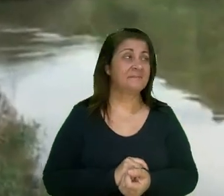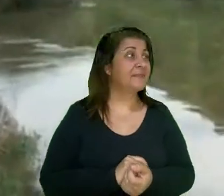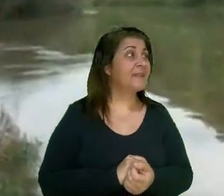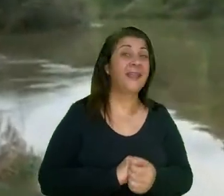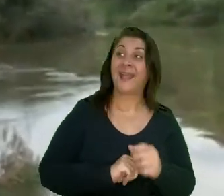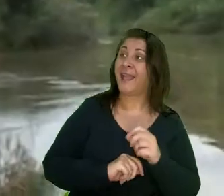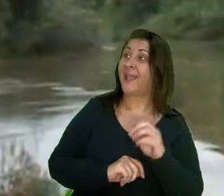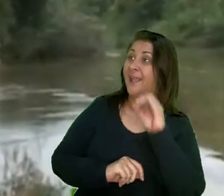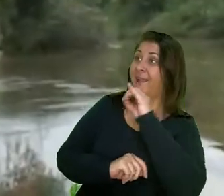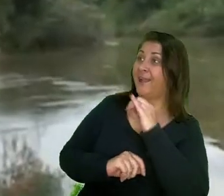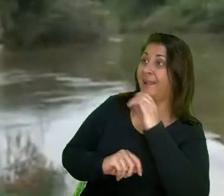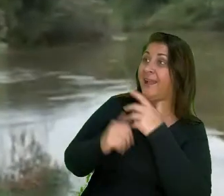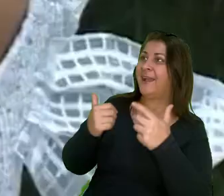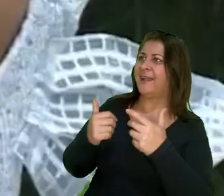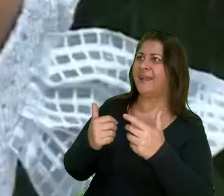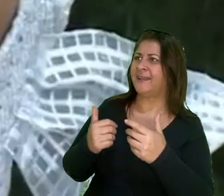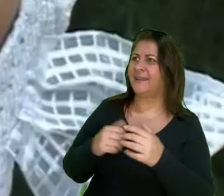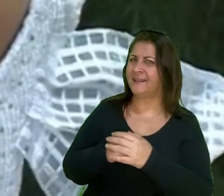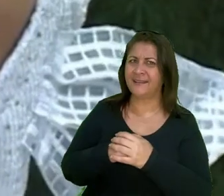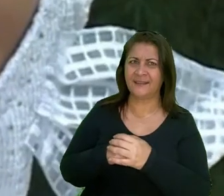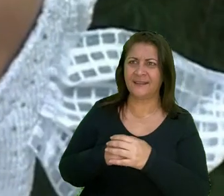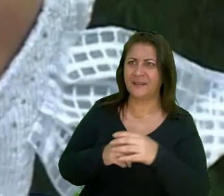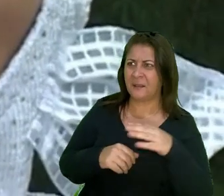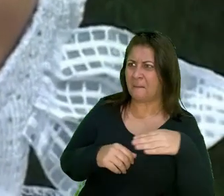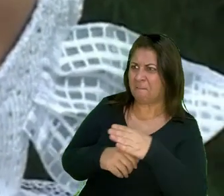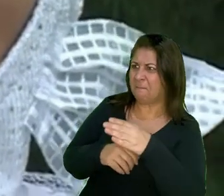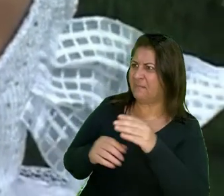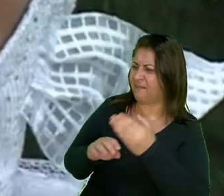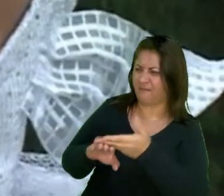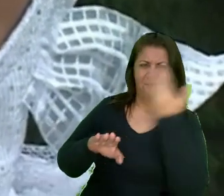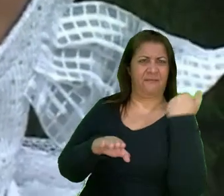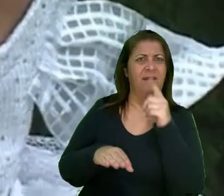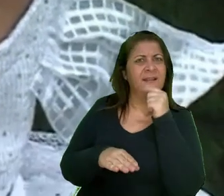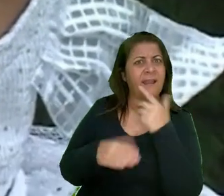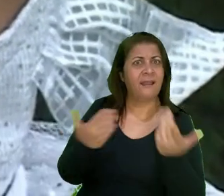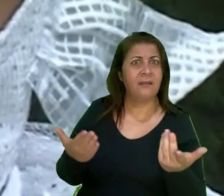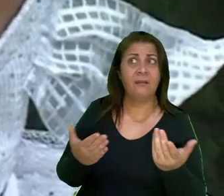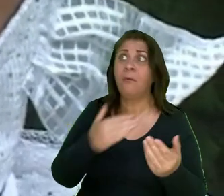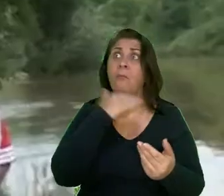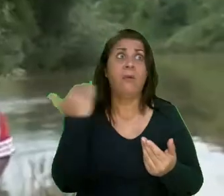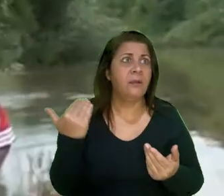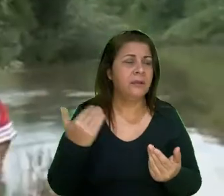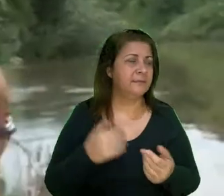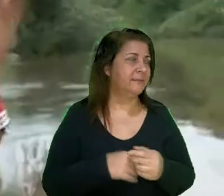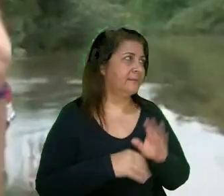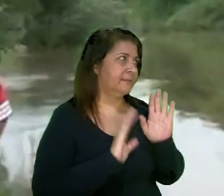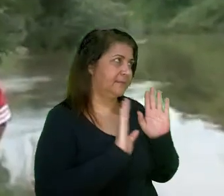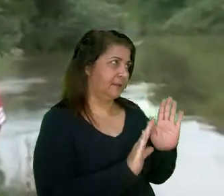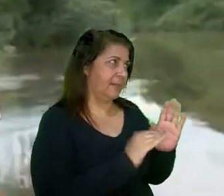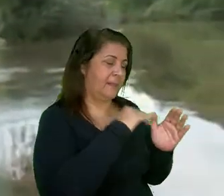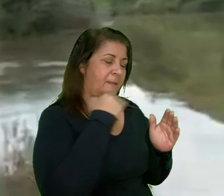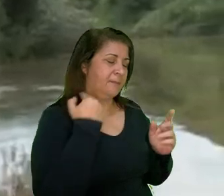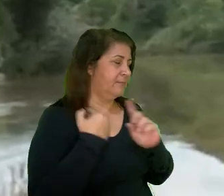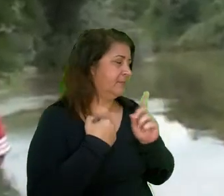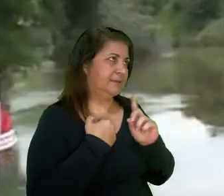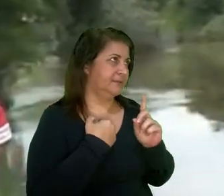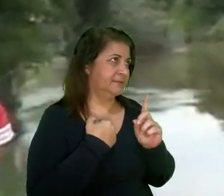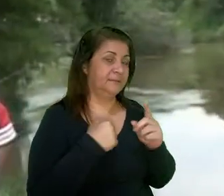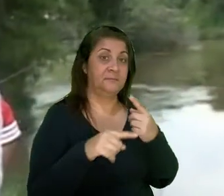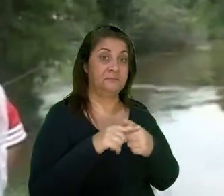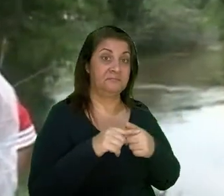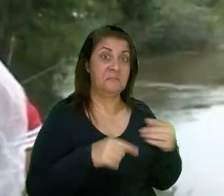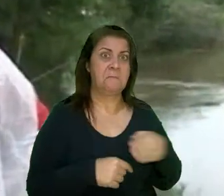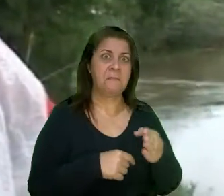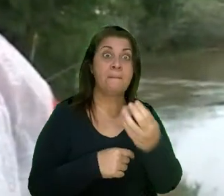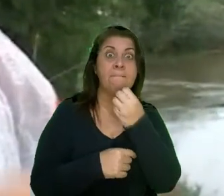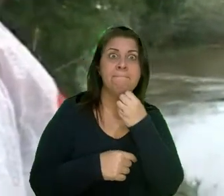É a pia banha, caçadores. Como assim um peixe fora d'água? Esse bicho vai morrer. Morre em nada. Olha, que isso aqui